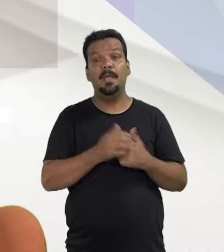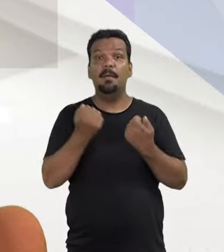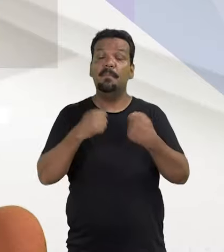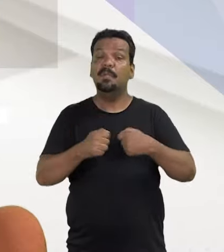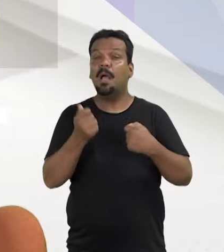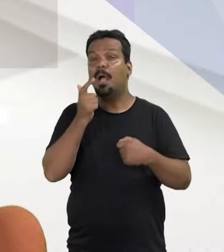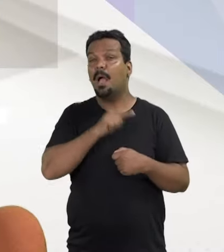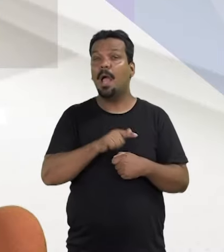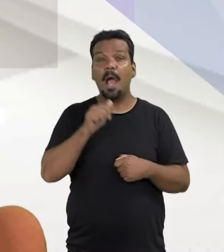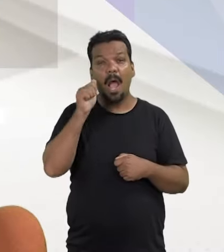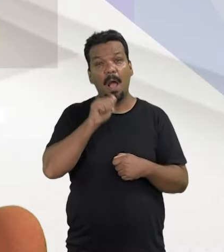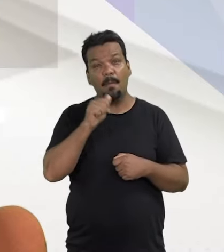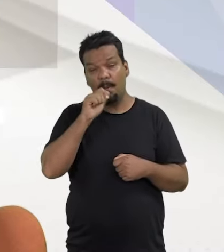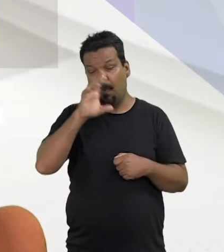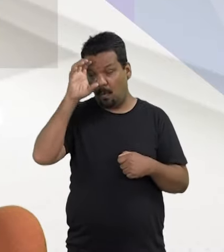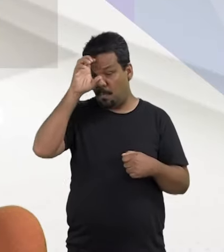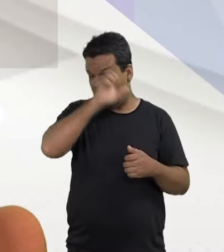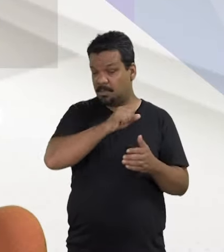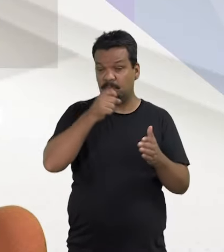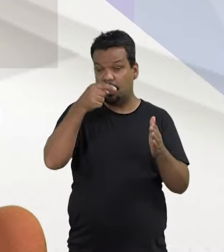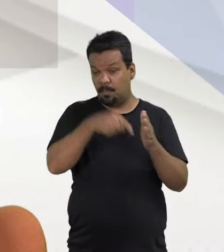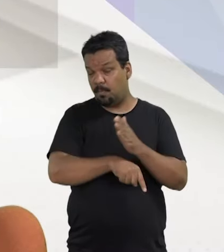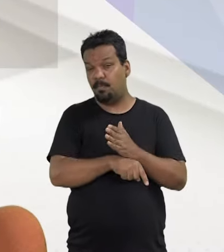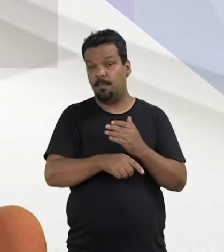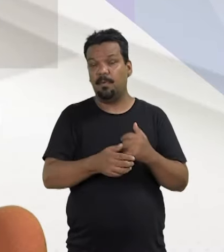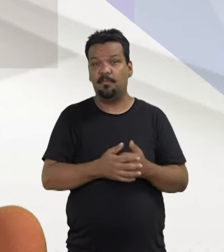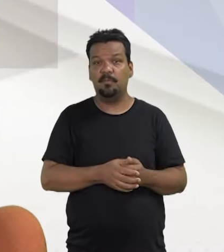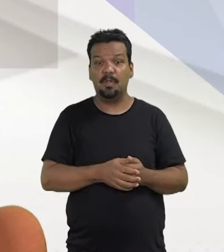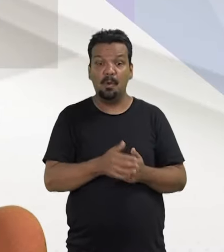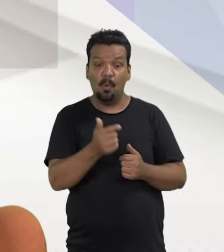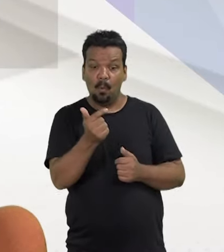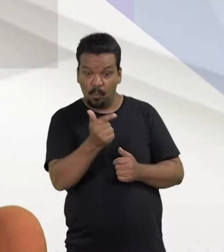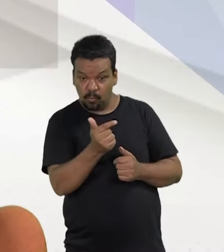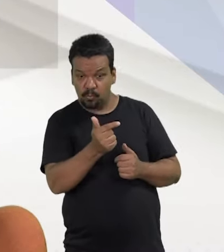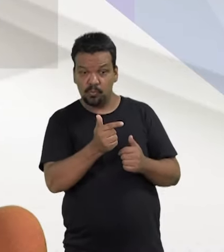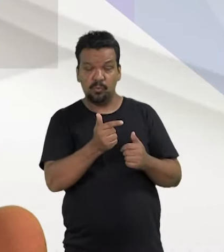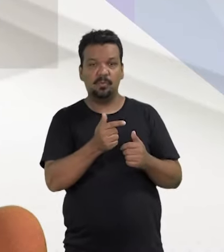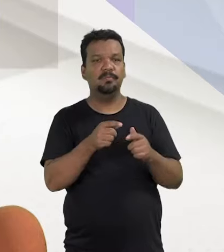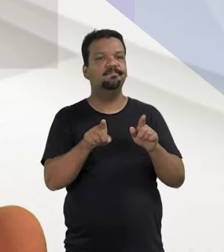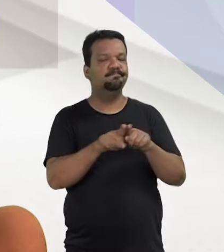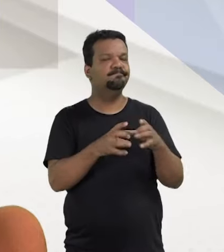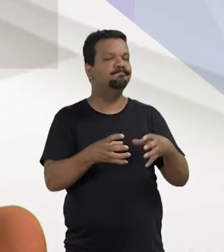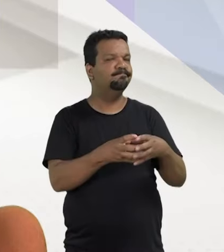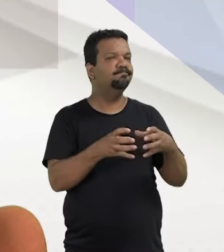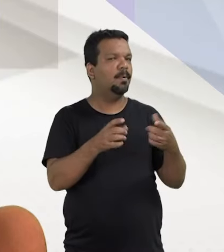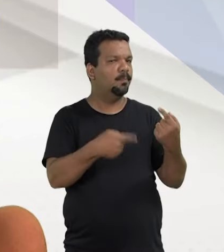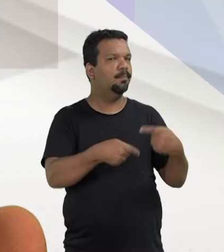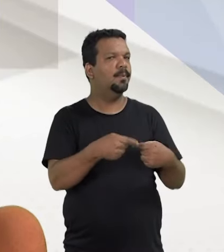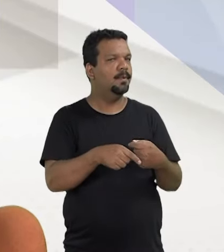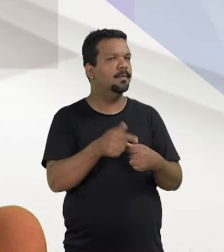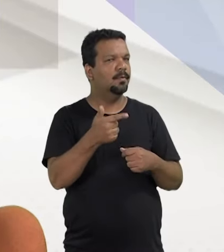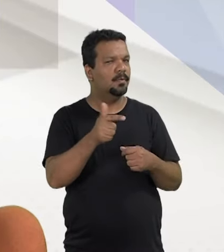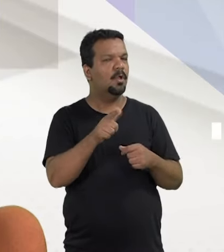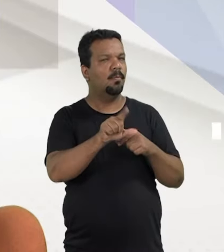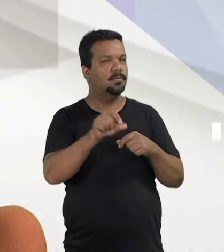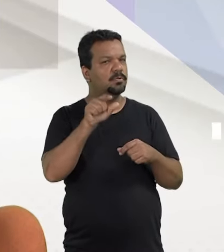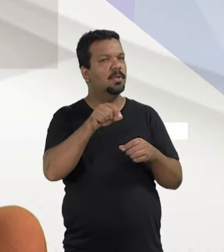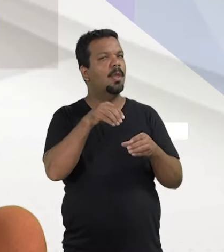precisamos ganhar nossas mulheres para uma compreensão mais profunda. Esse é um. Dois, os partidos políticos.